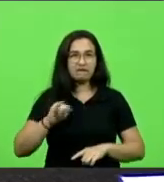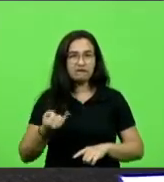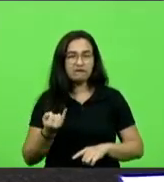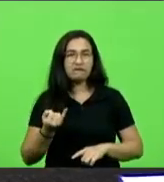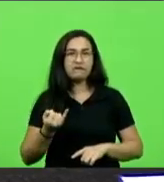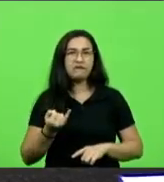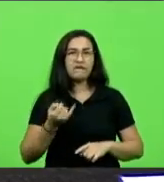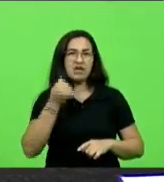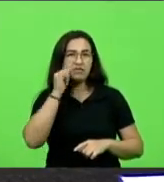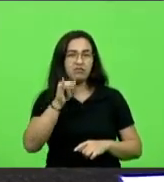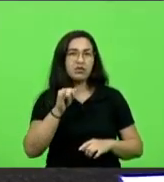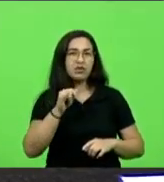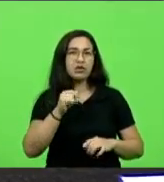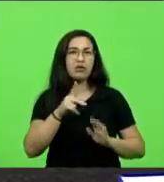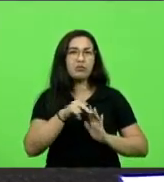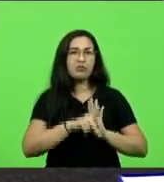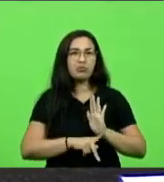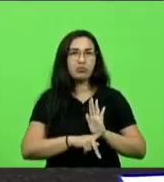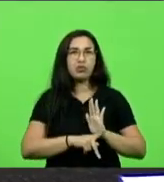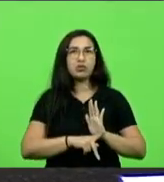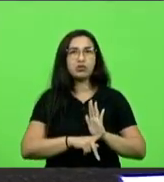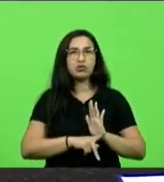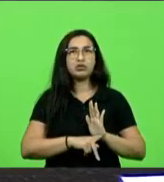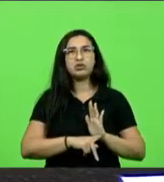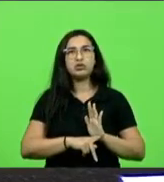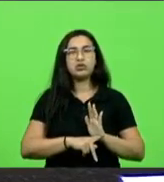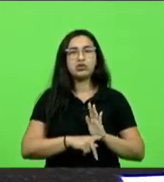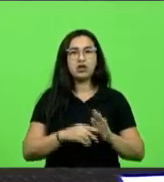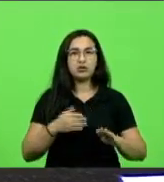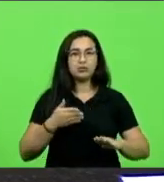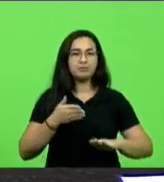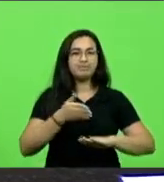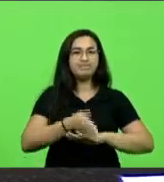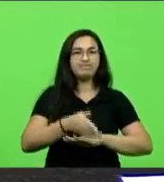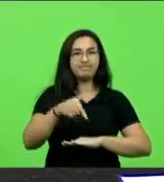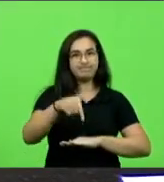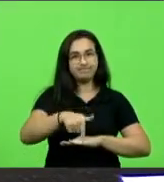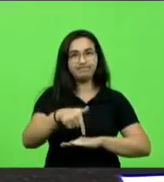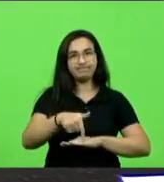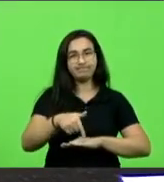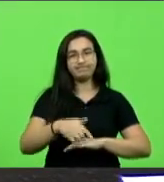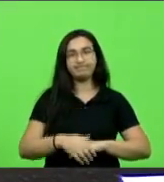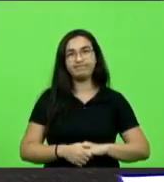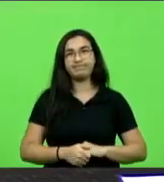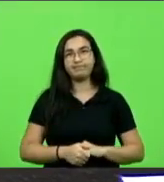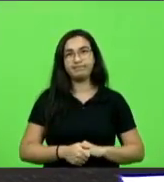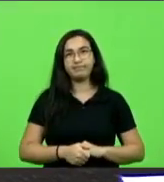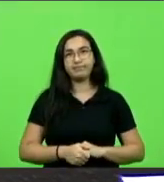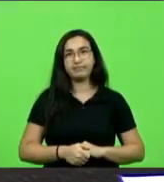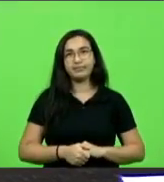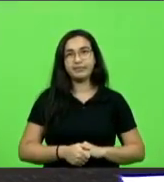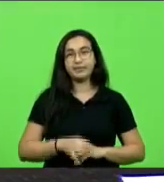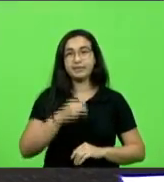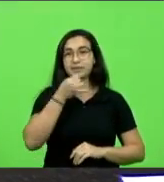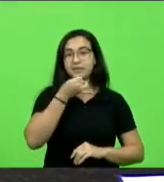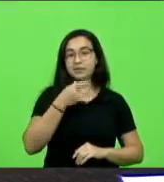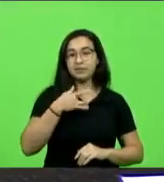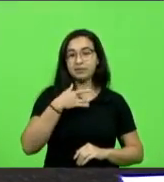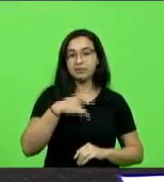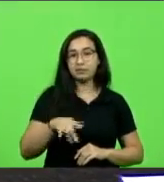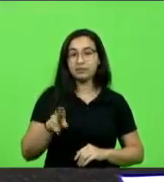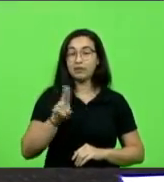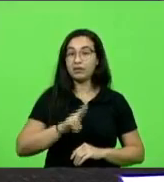projeto de nenhum dos 40 deputados cheguem a este plenário. Infelizmente estão usando